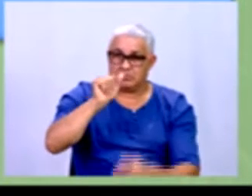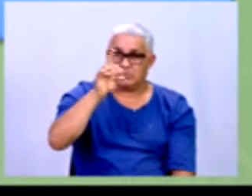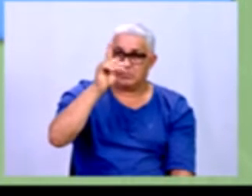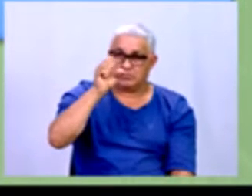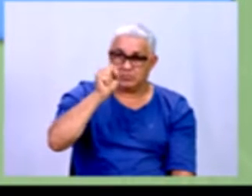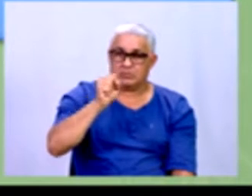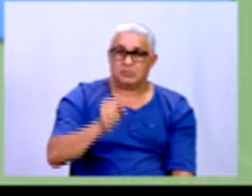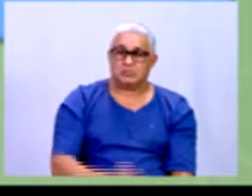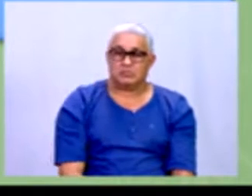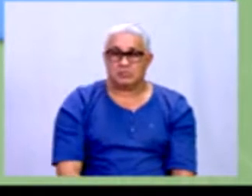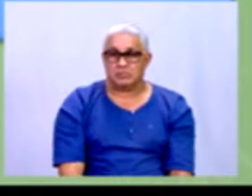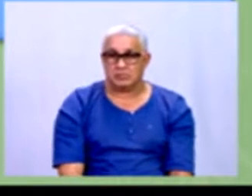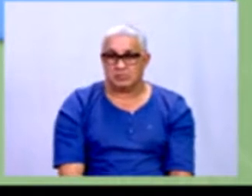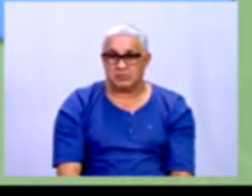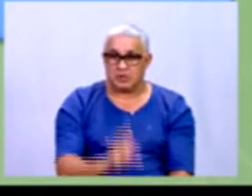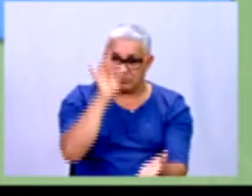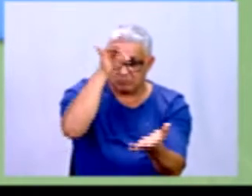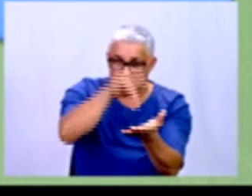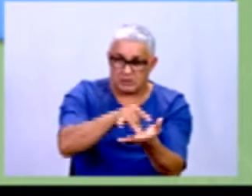coletados.